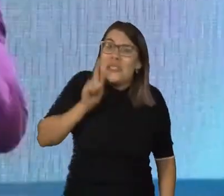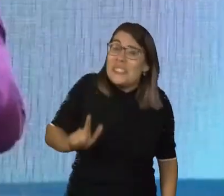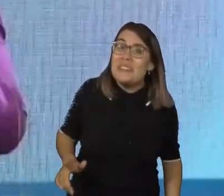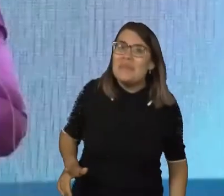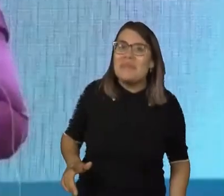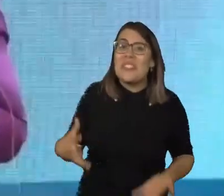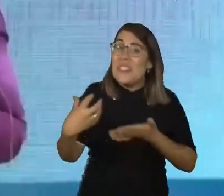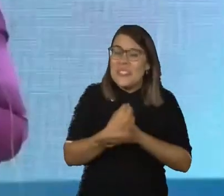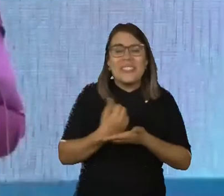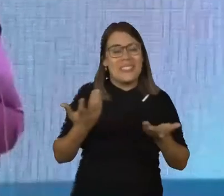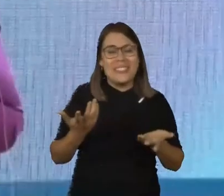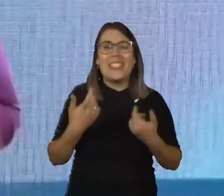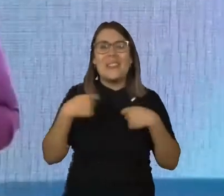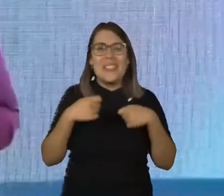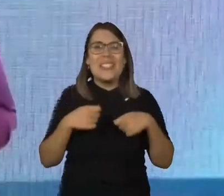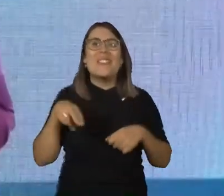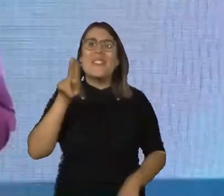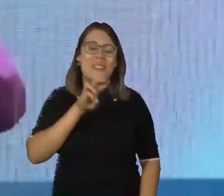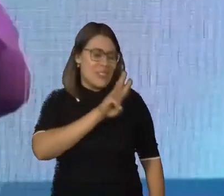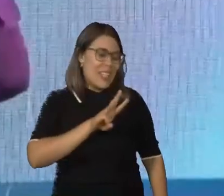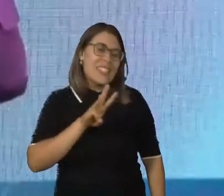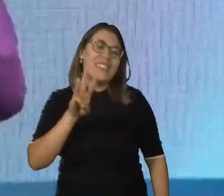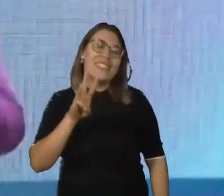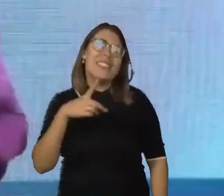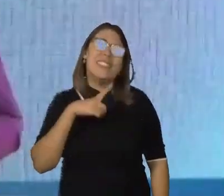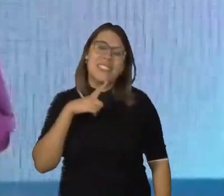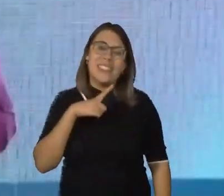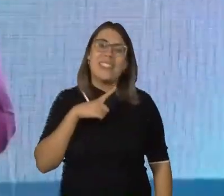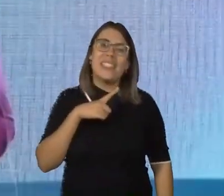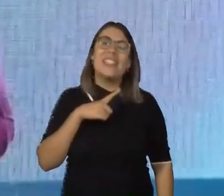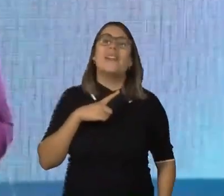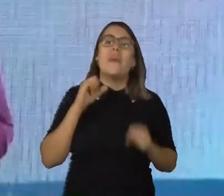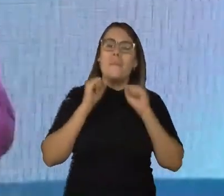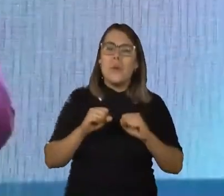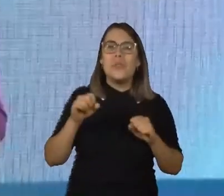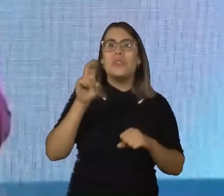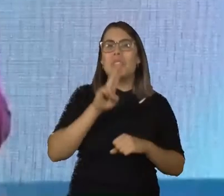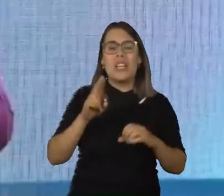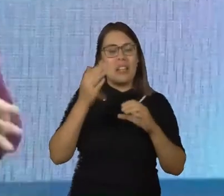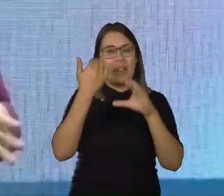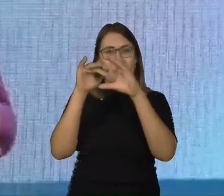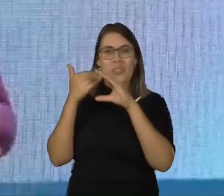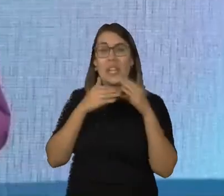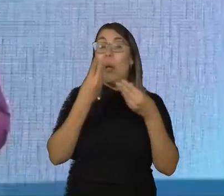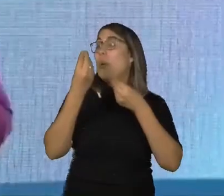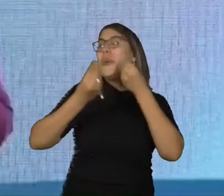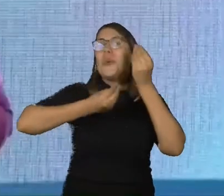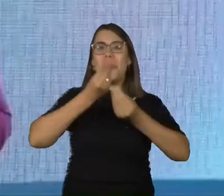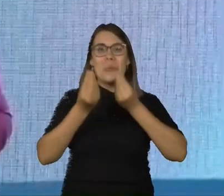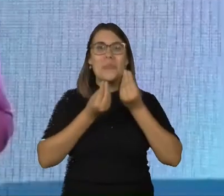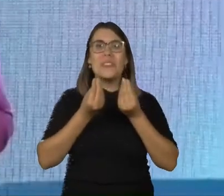não percebi direito, como é que faz? Entra lá no site, a gente tem lá também. Entra no direct, que eu mando o vídeo para você de como fazer